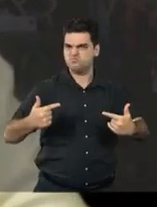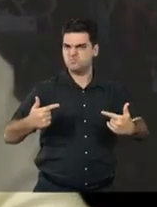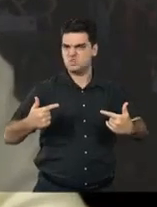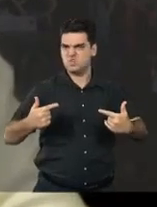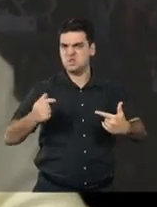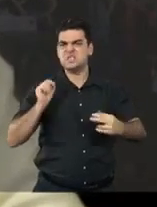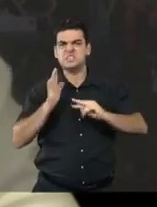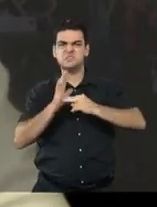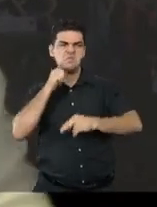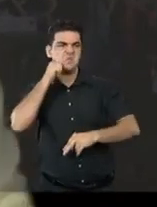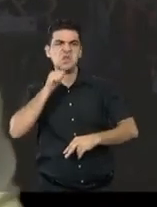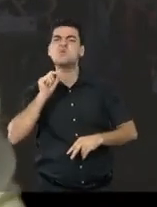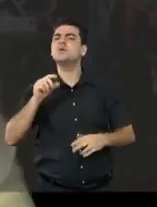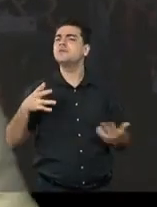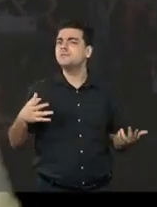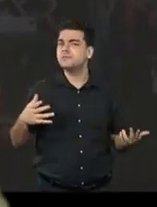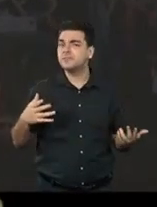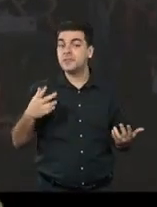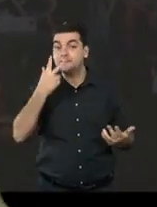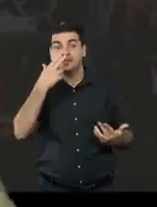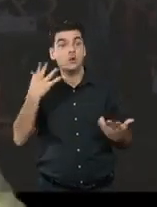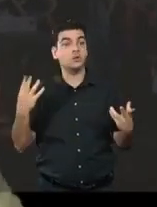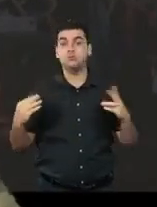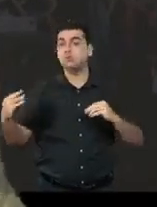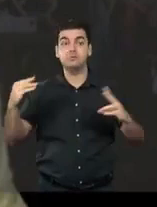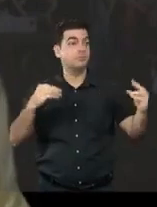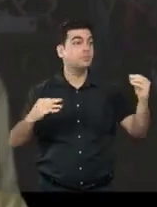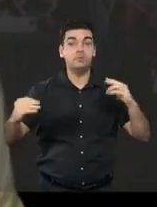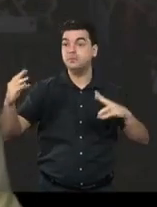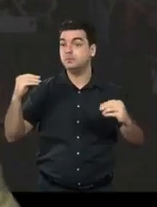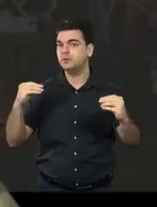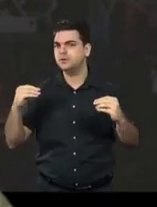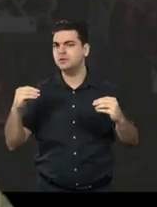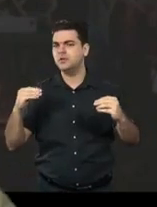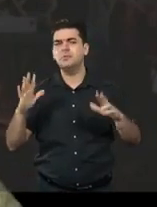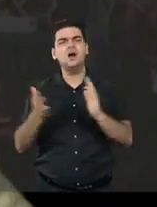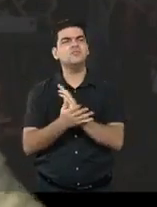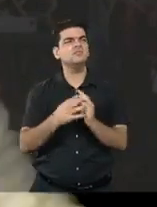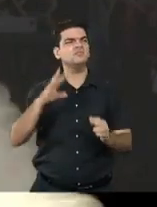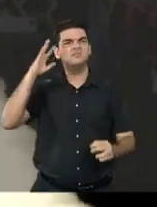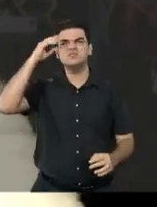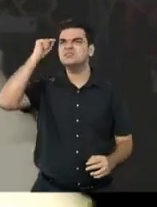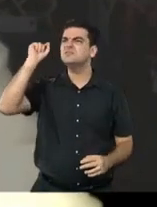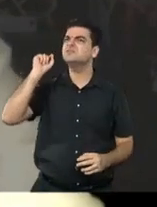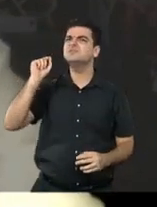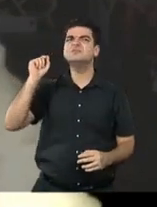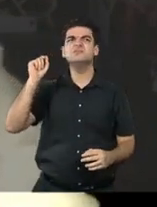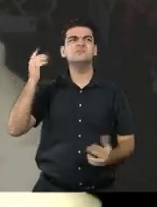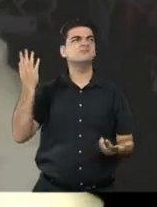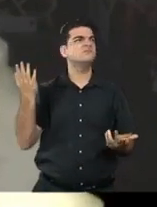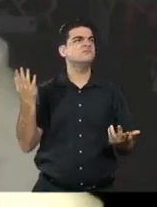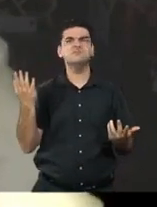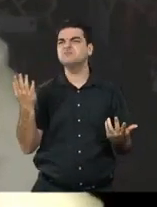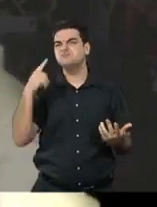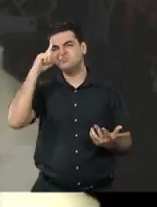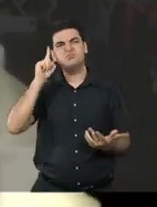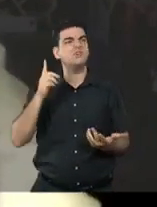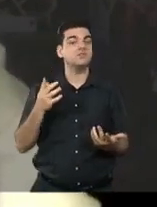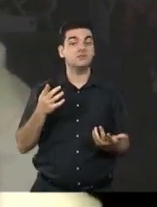o feminino, que vem sendo tão falada, mas tão pouco entendida, como é que essa força da mulher